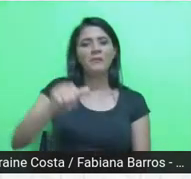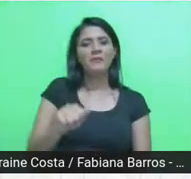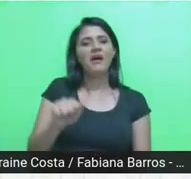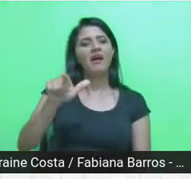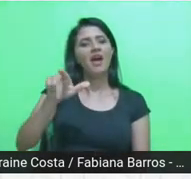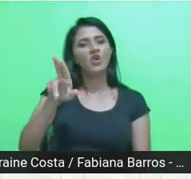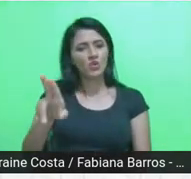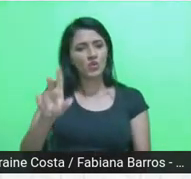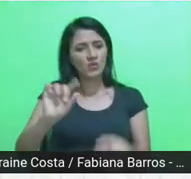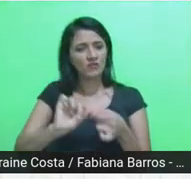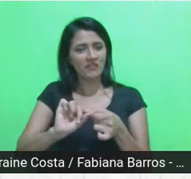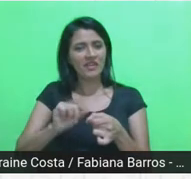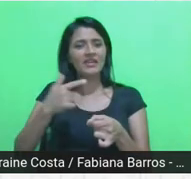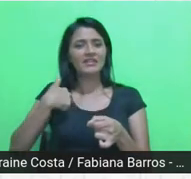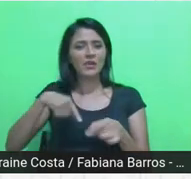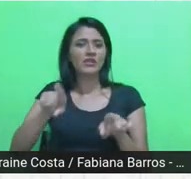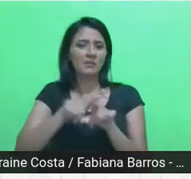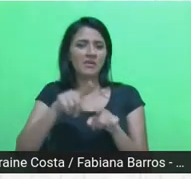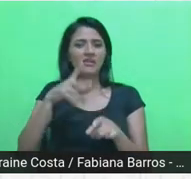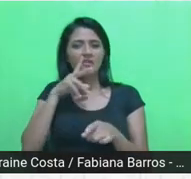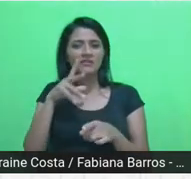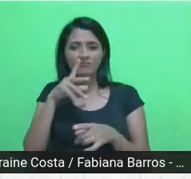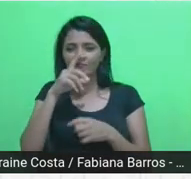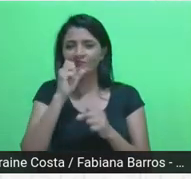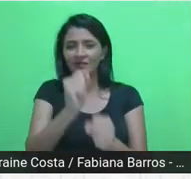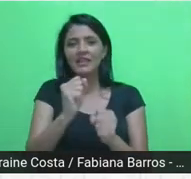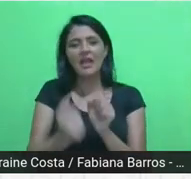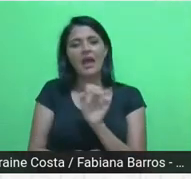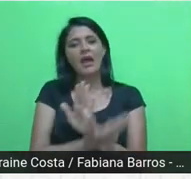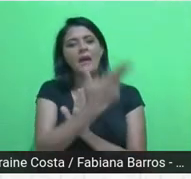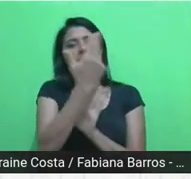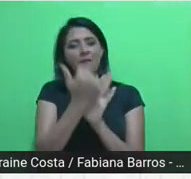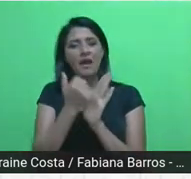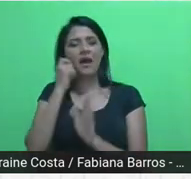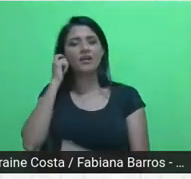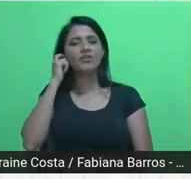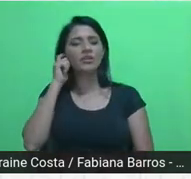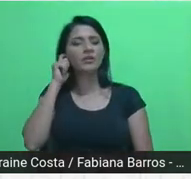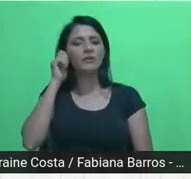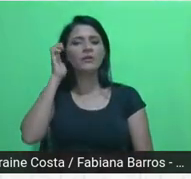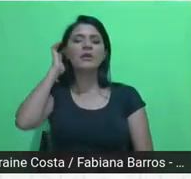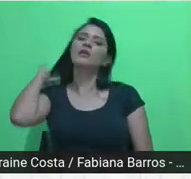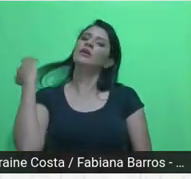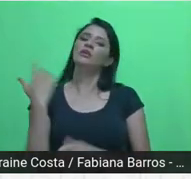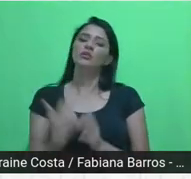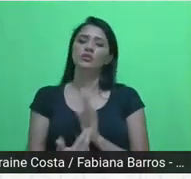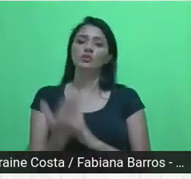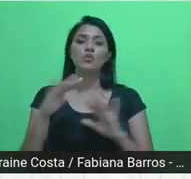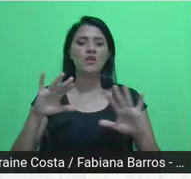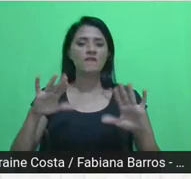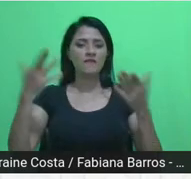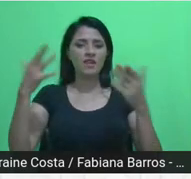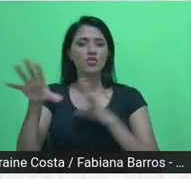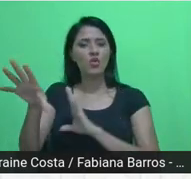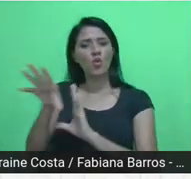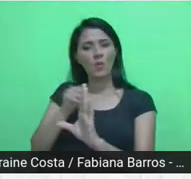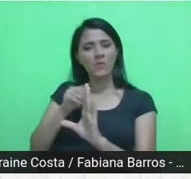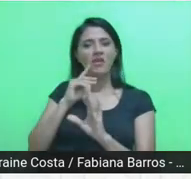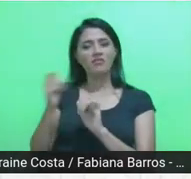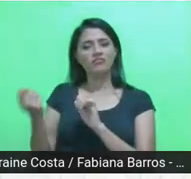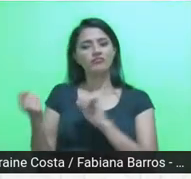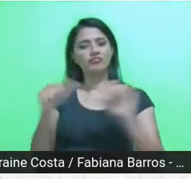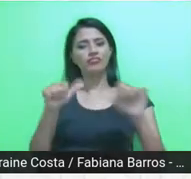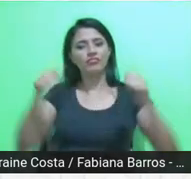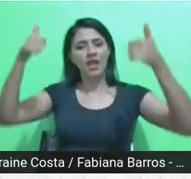fortalecer, né, a imagem do evento aqui, replicando a